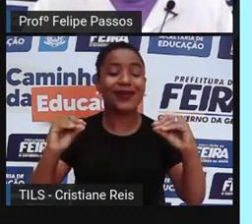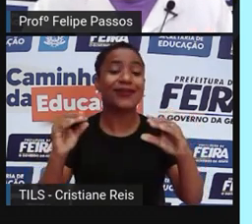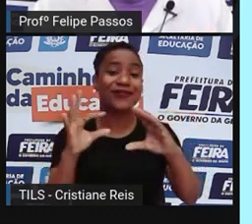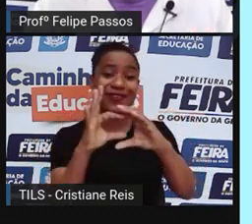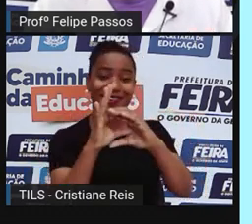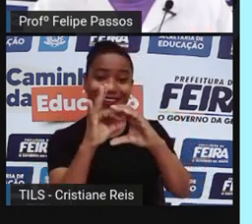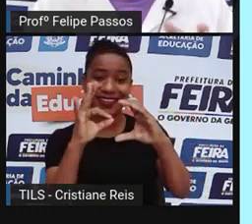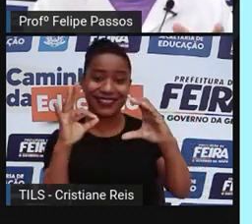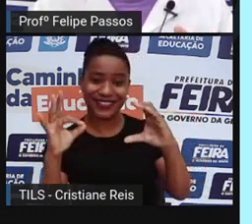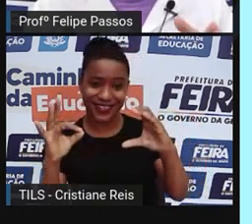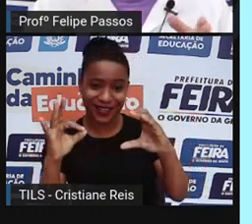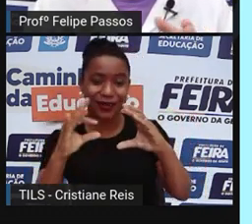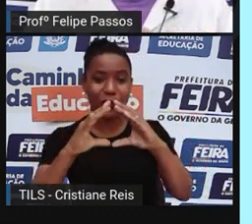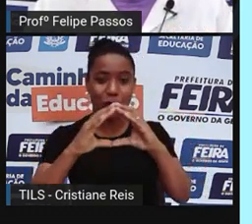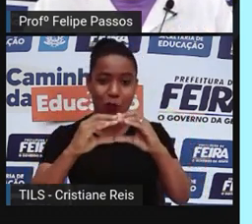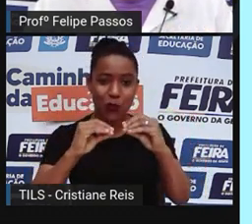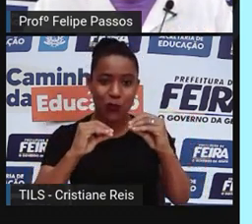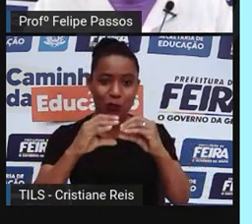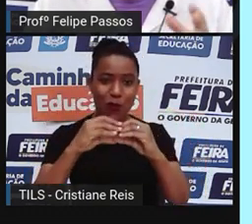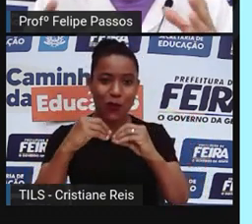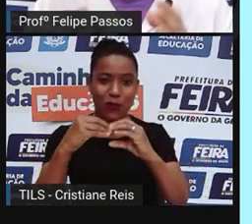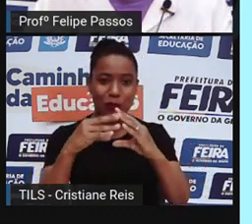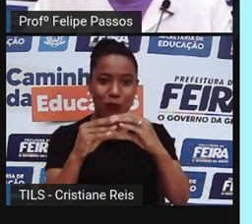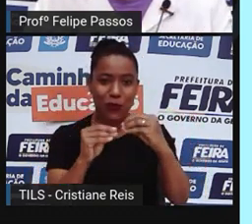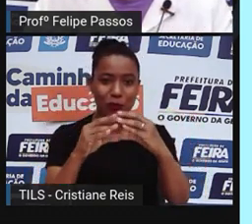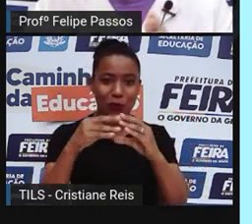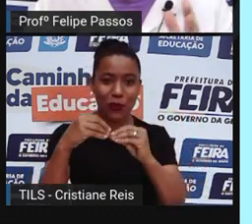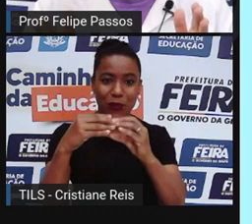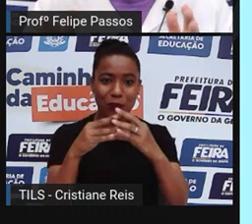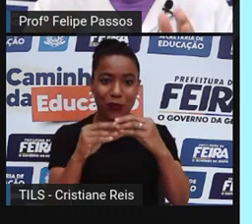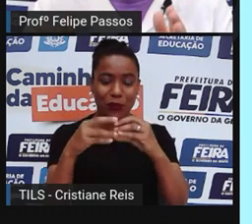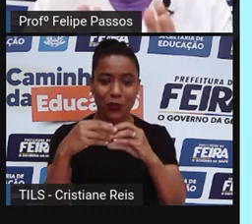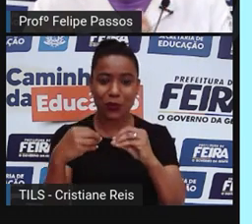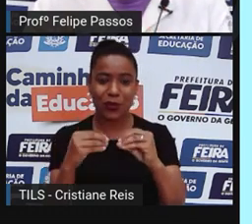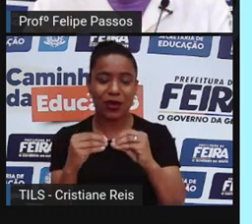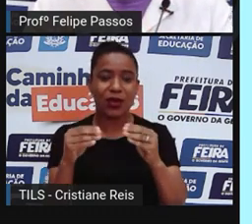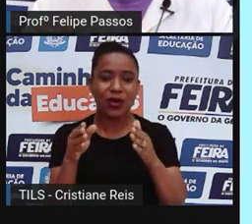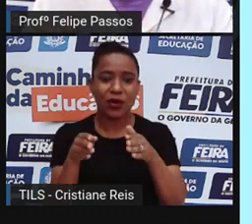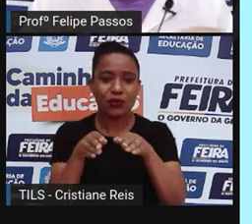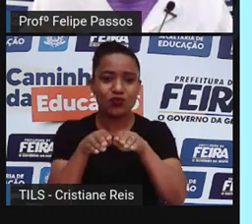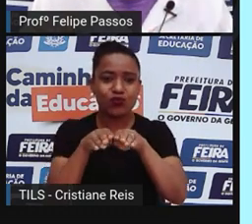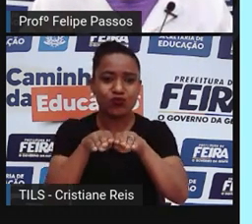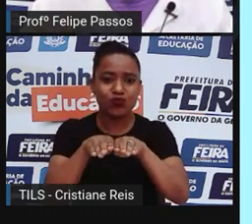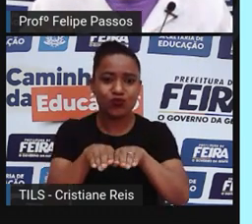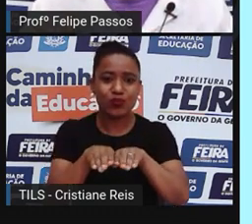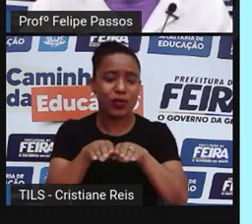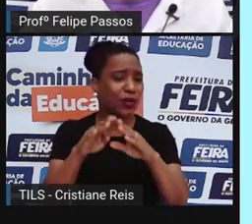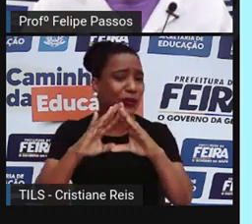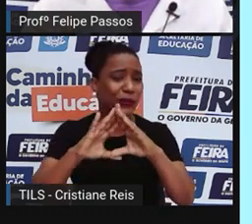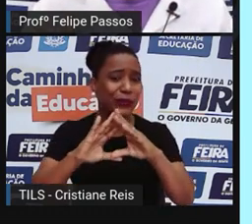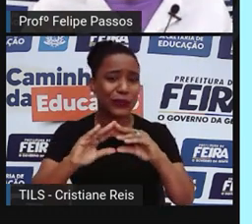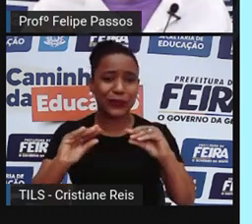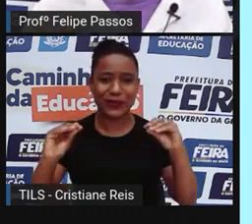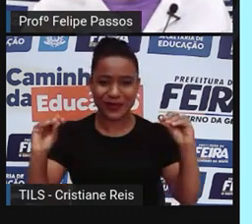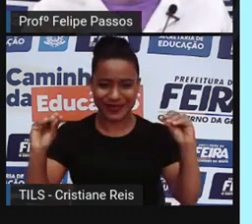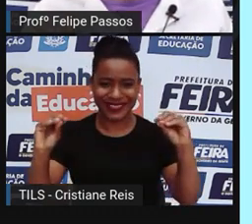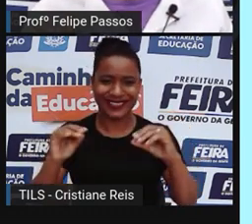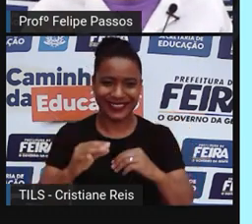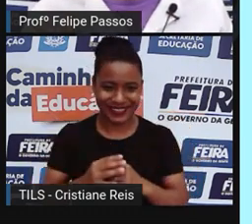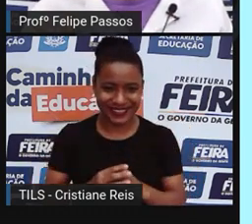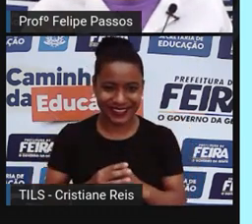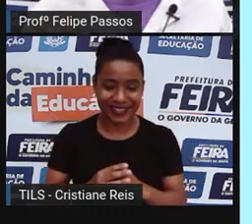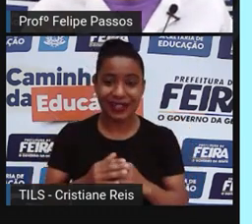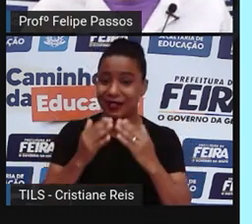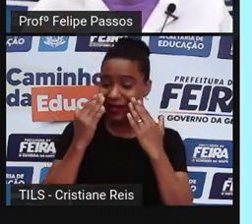multiplicando e aí vão tornando aquela ferida cada vez menor até que ela some, né? E aí você tem uma